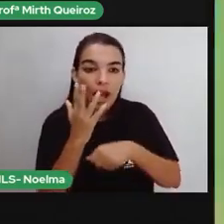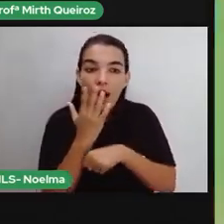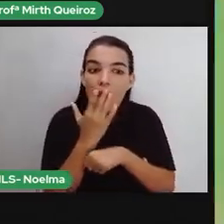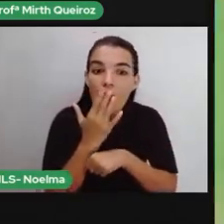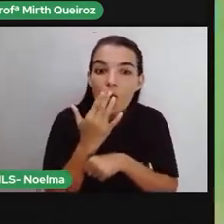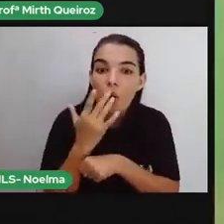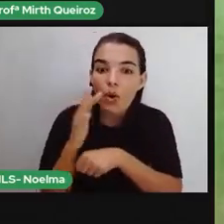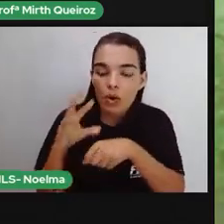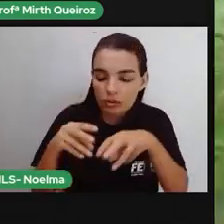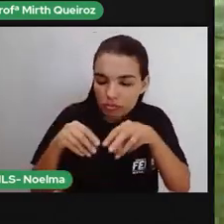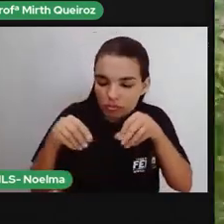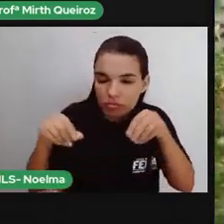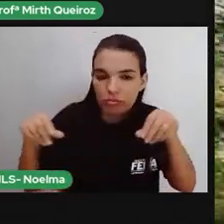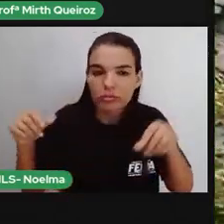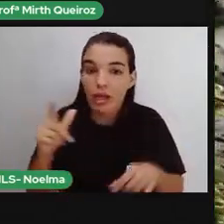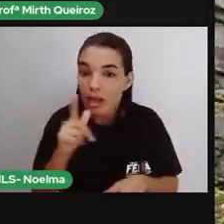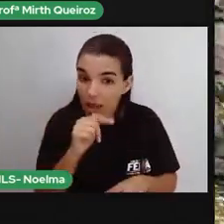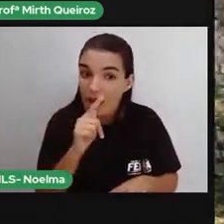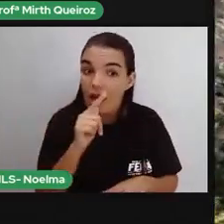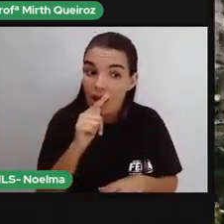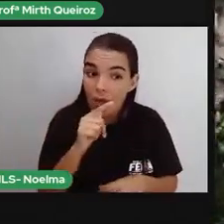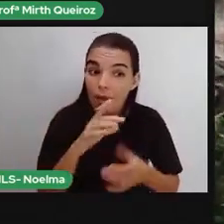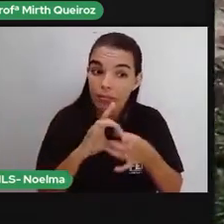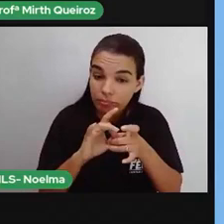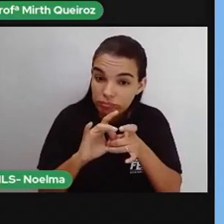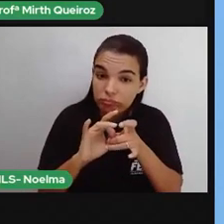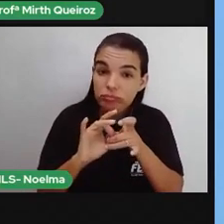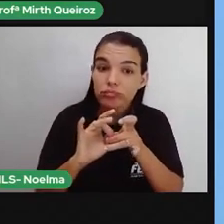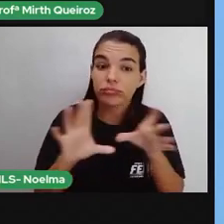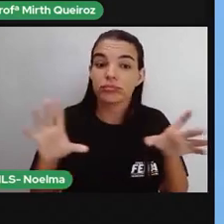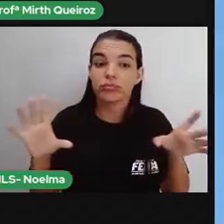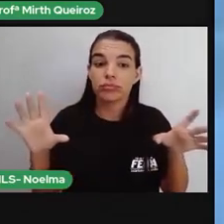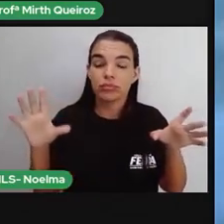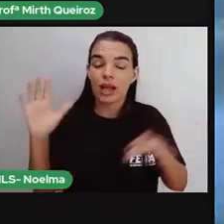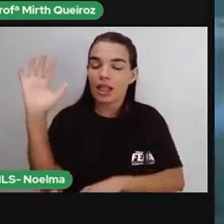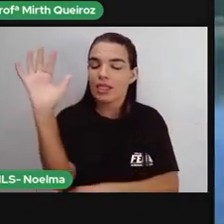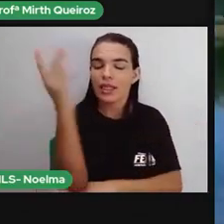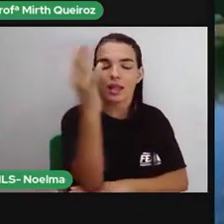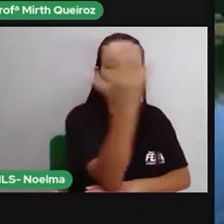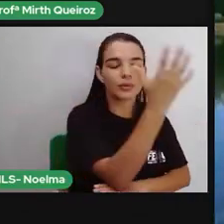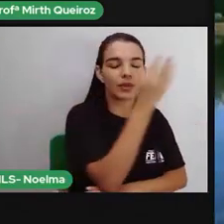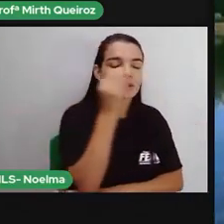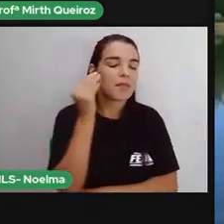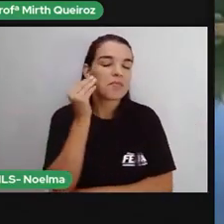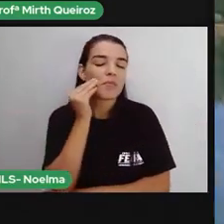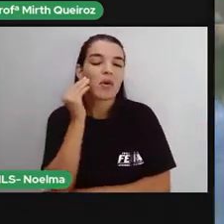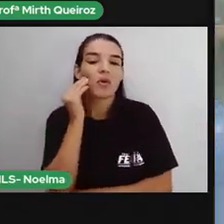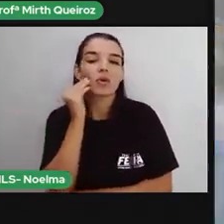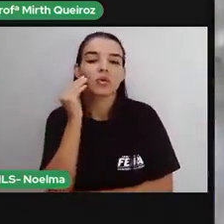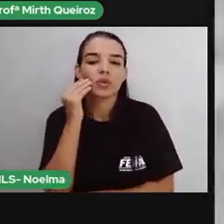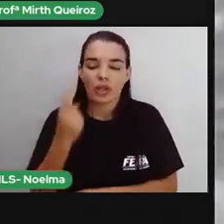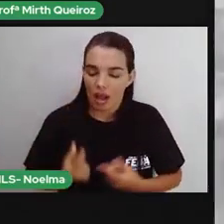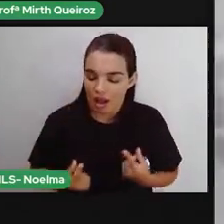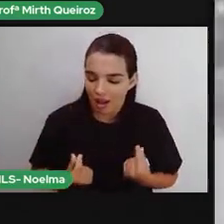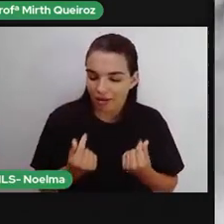É a água que permite que a natureza se expresse. Exuberante. Rica.